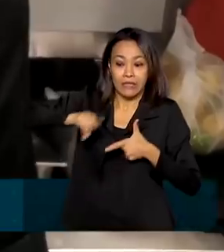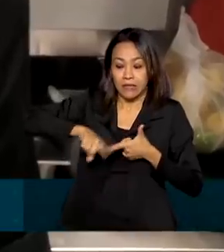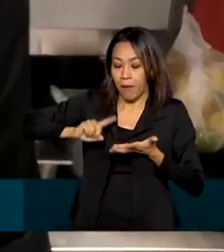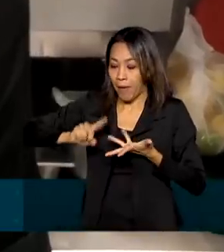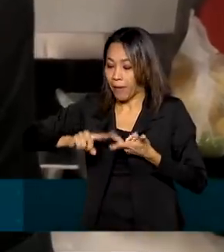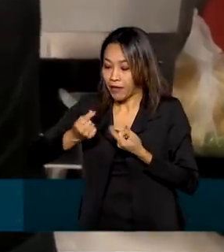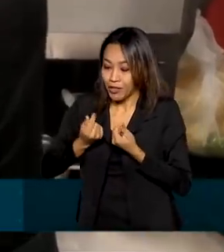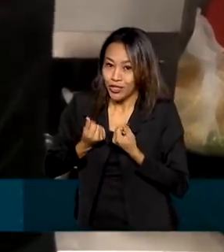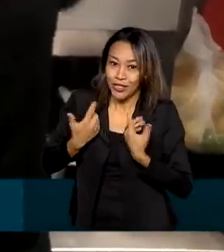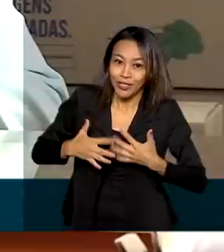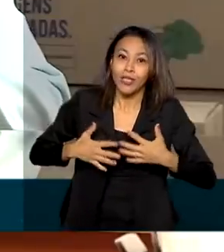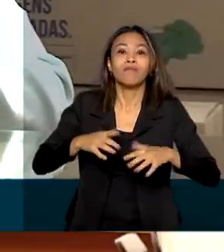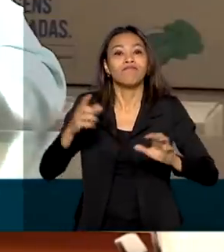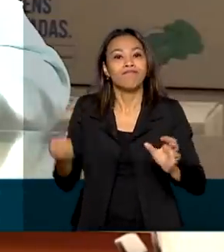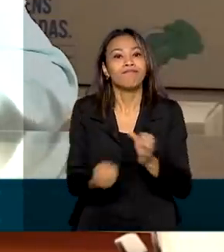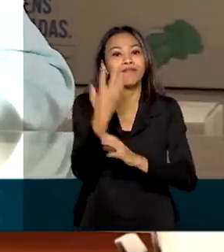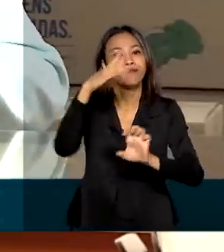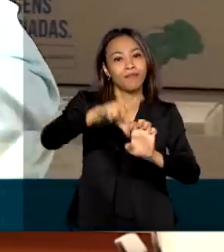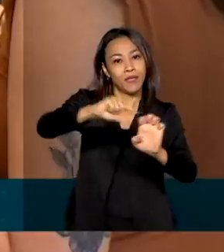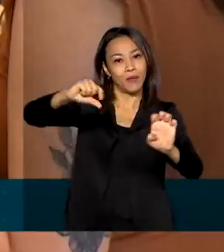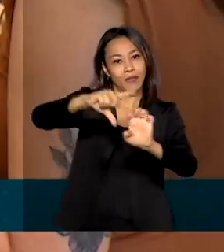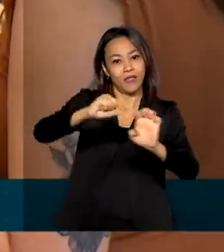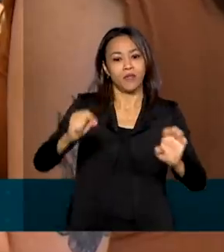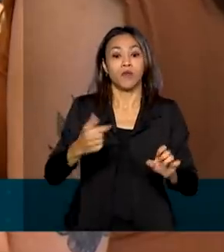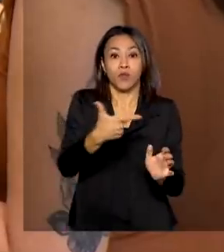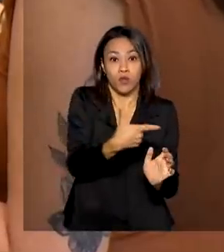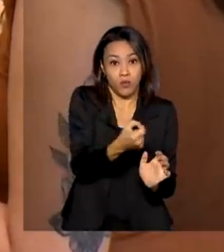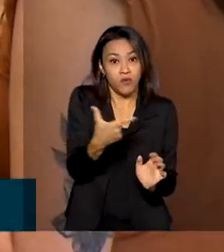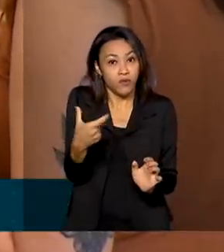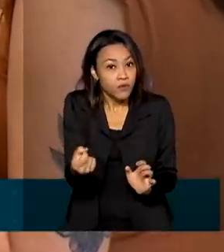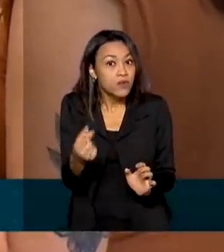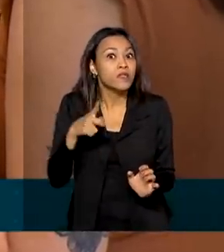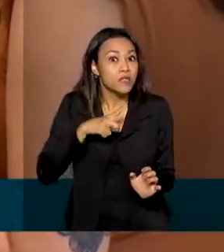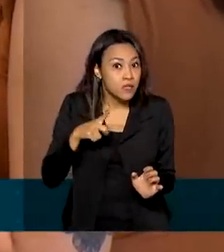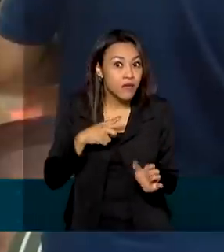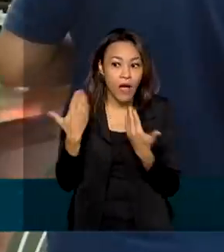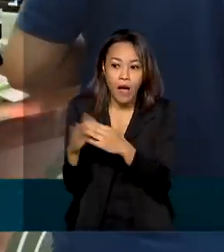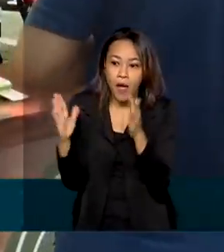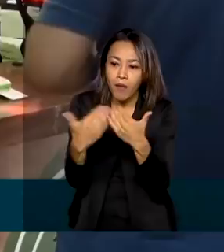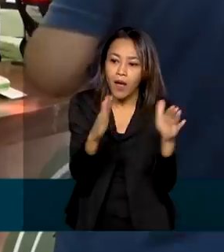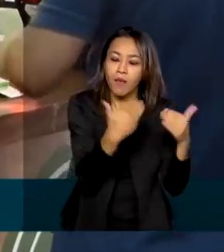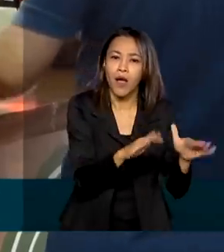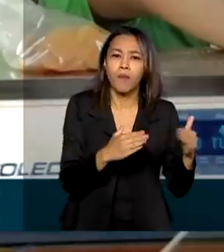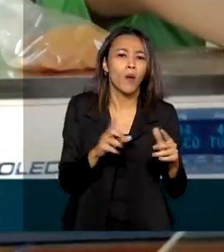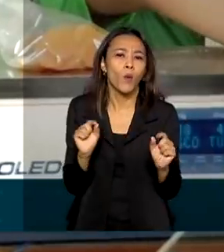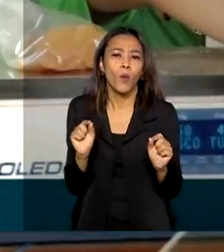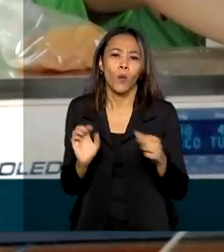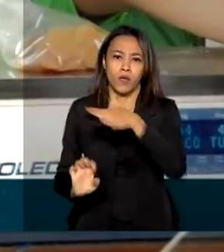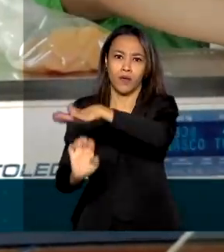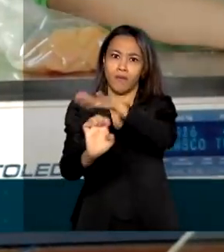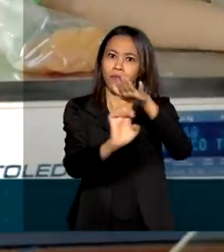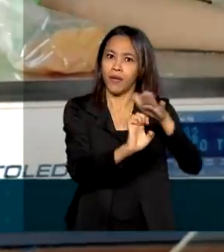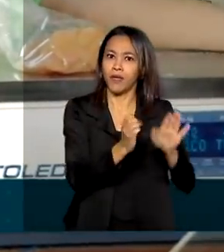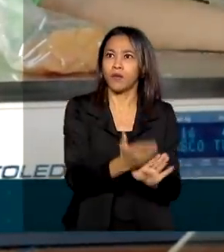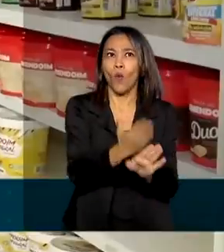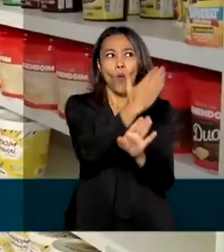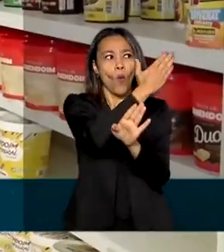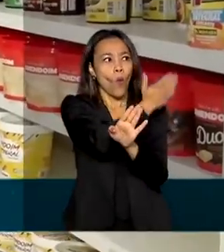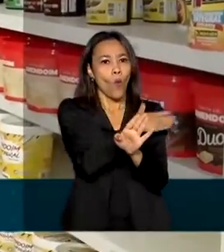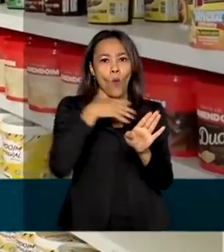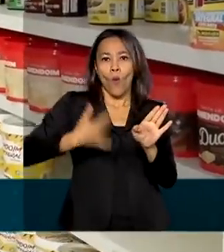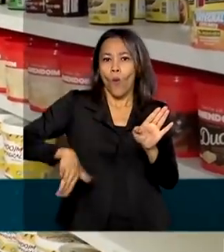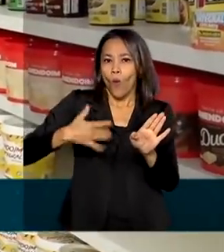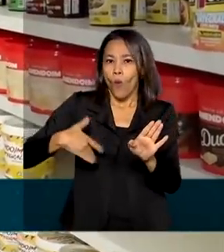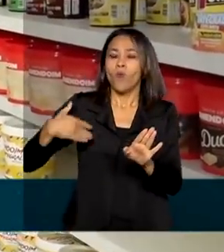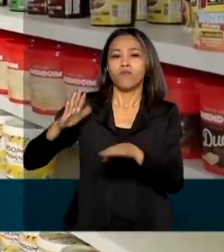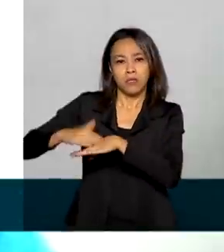pandemia. Resultado, 2020 teve o maior número de abertura de empresas da última década, segundo o Ministério da